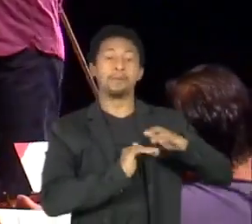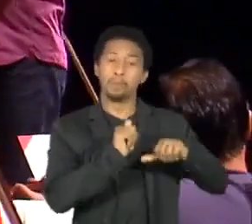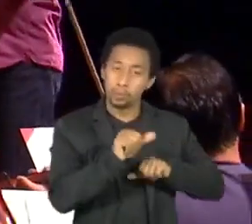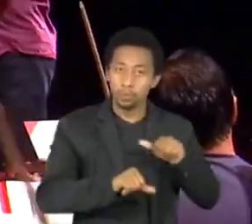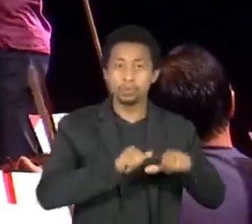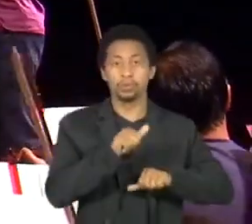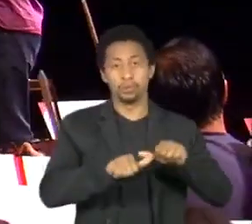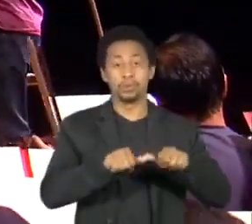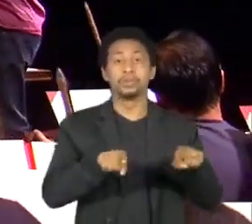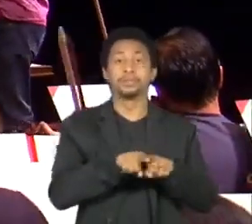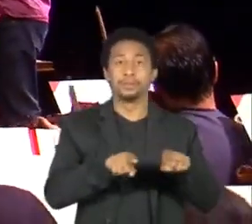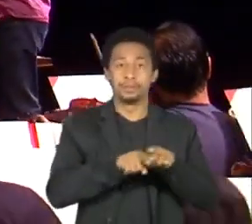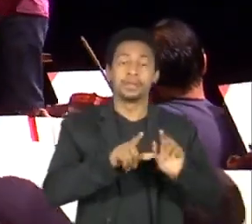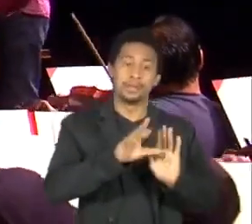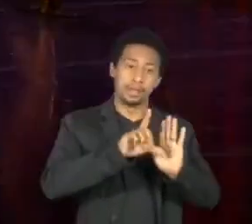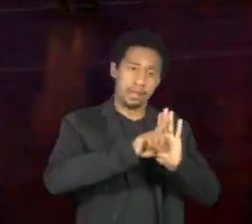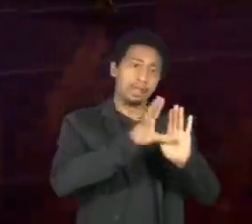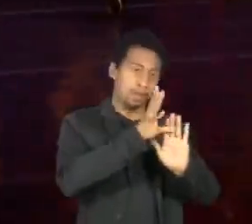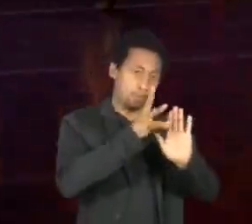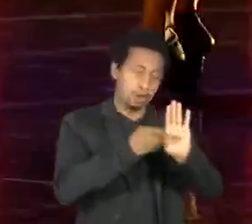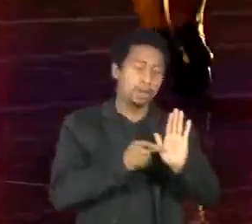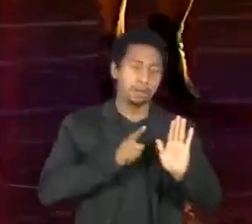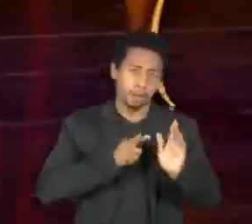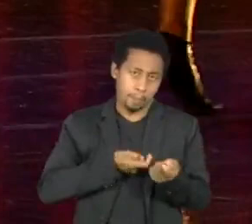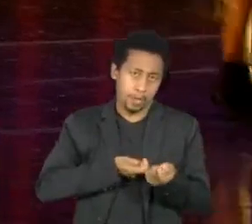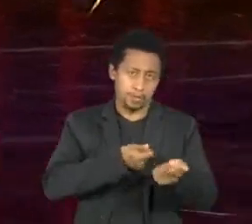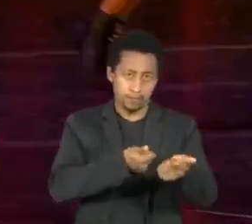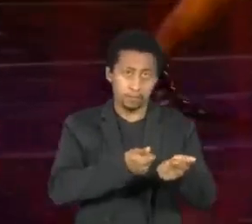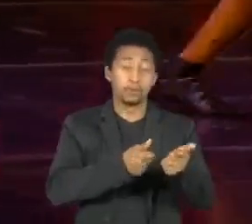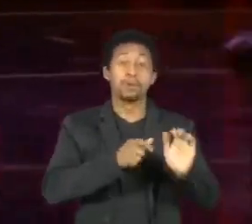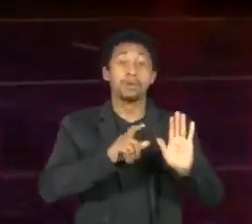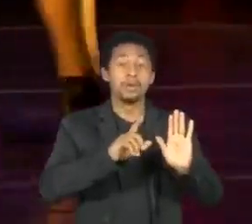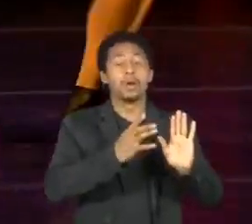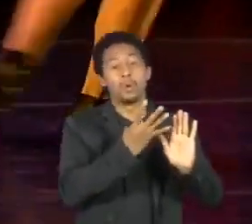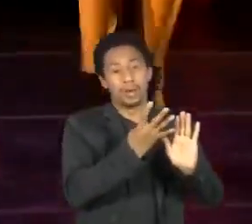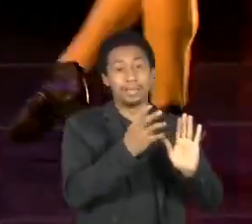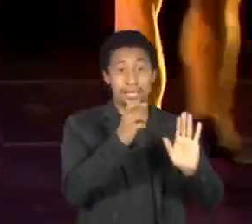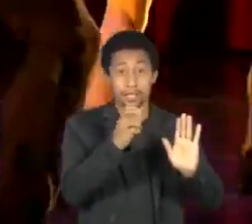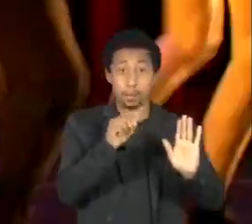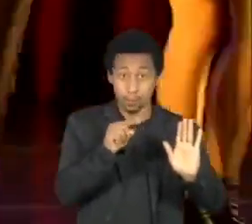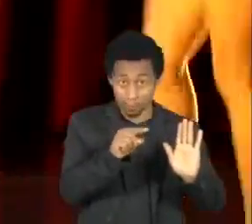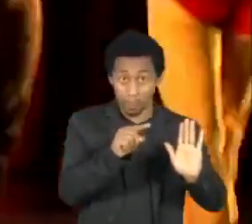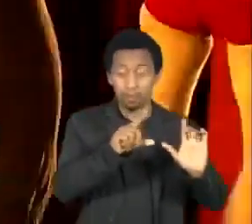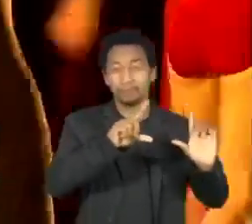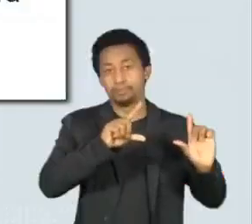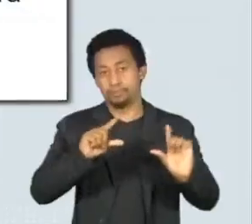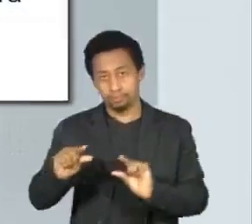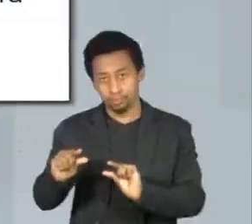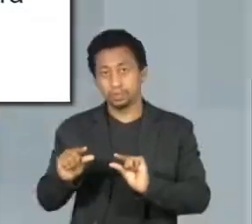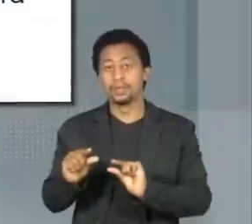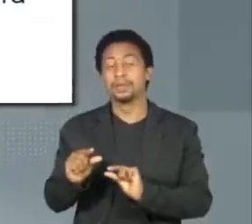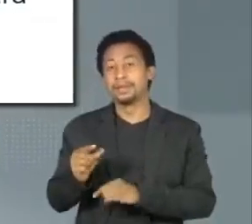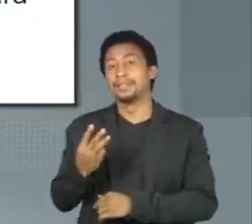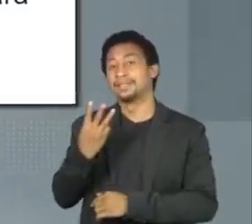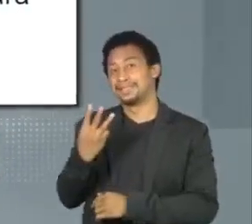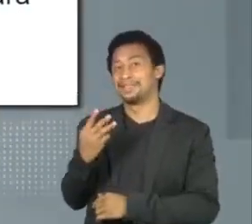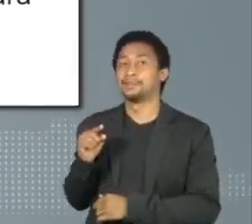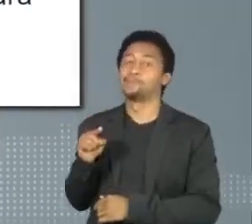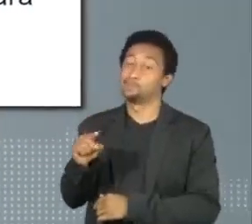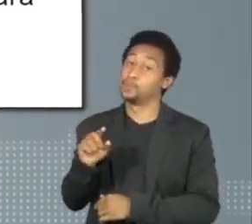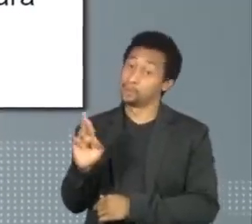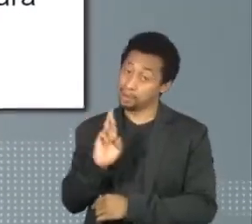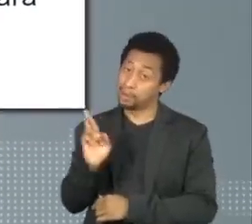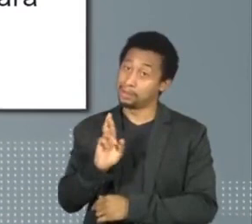projetos beneficiados pela Lei Rouanet. O valor foi de R$ 45 mil para R$ mil. Segundo o secretário de